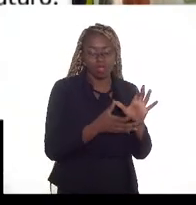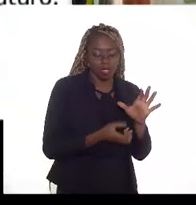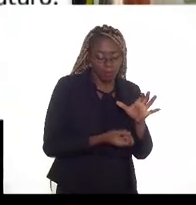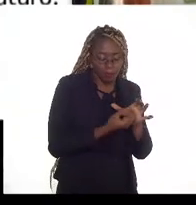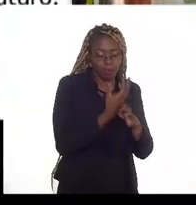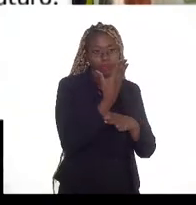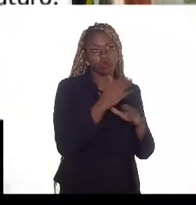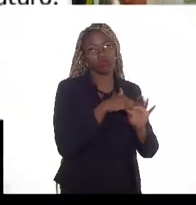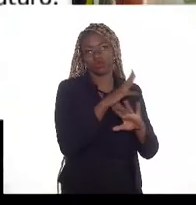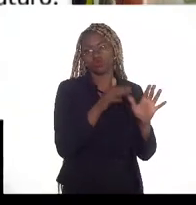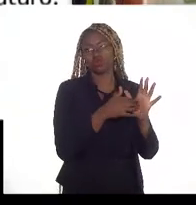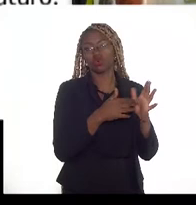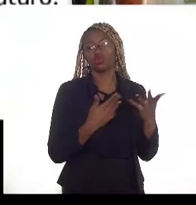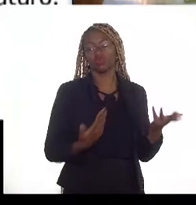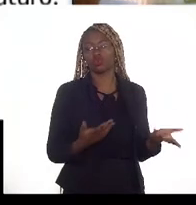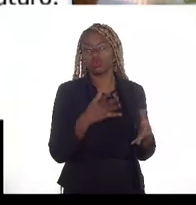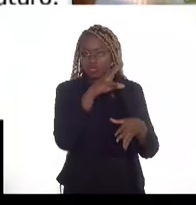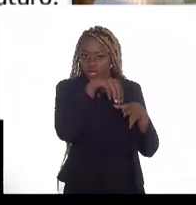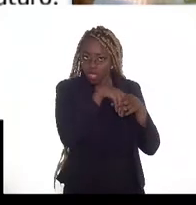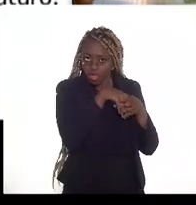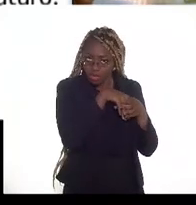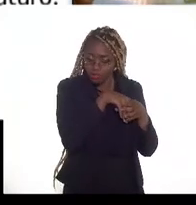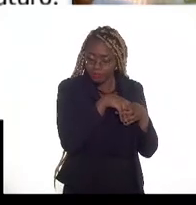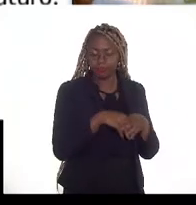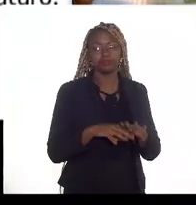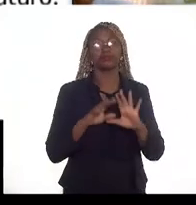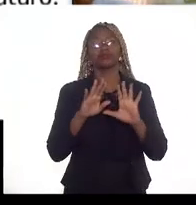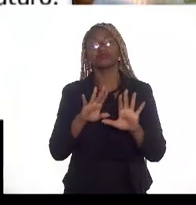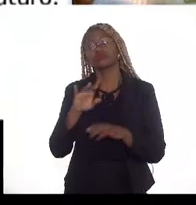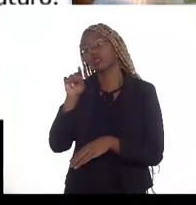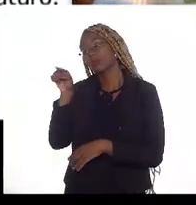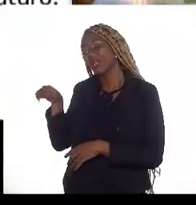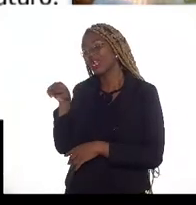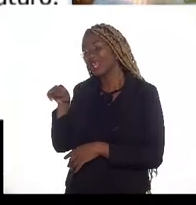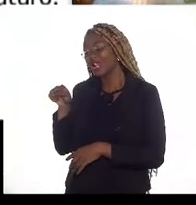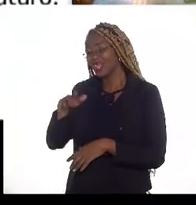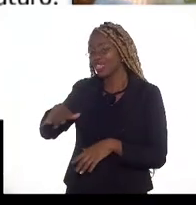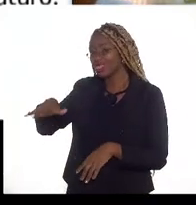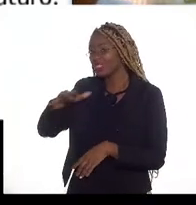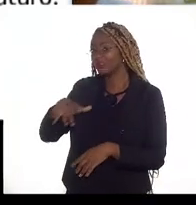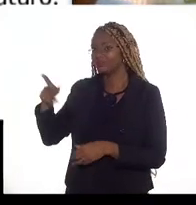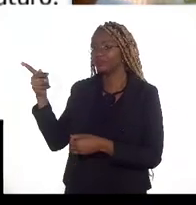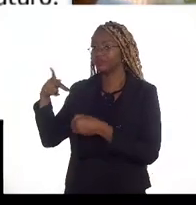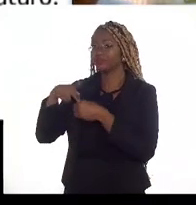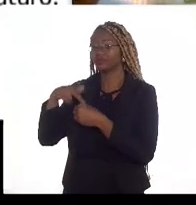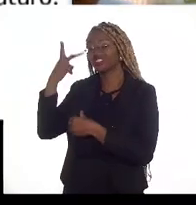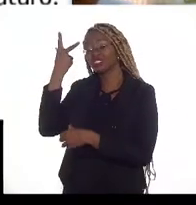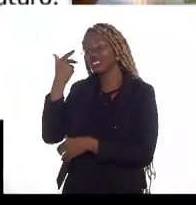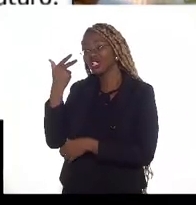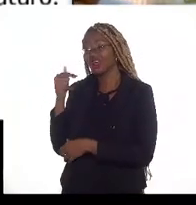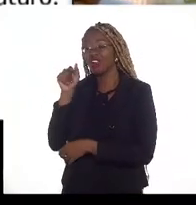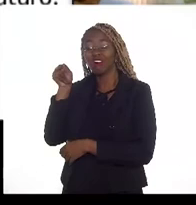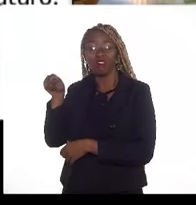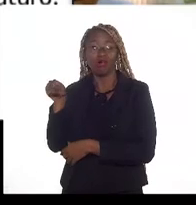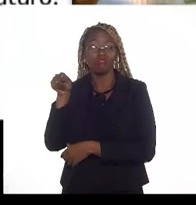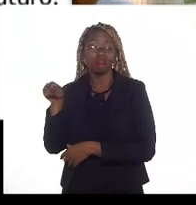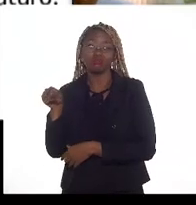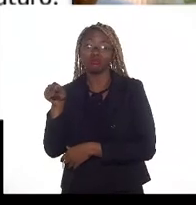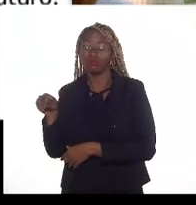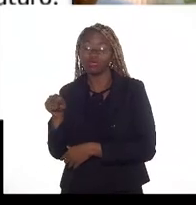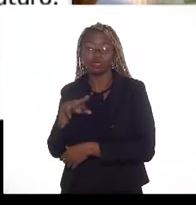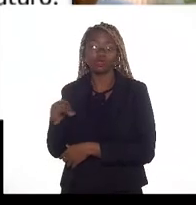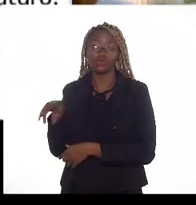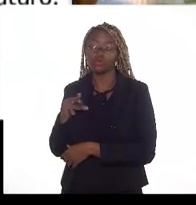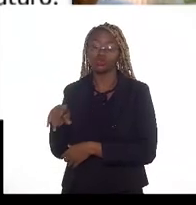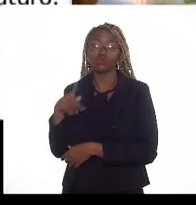fluido que está lá dentro. No campo de petróleo, a natureza criou uma condição lá que não necessariamente a